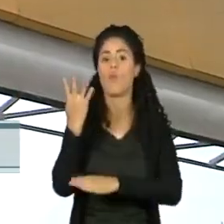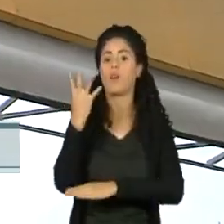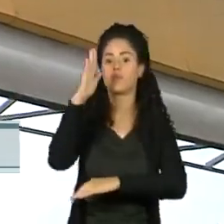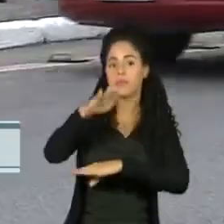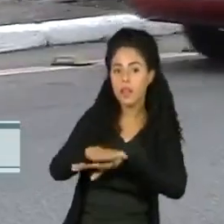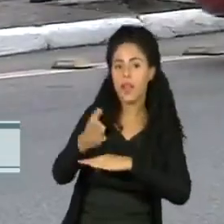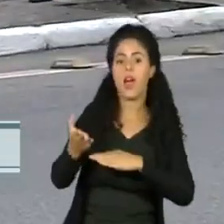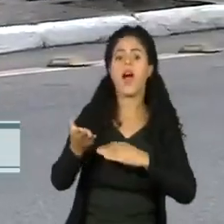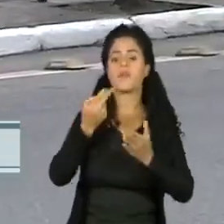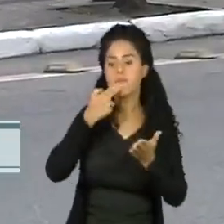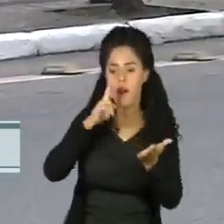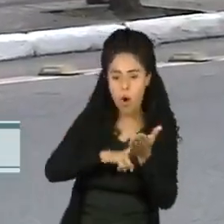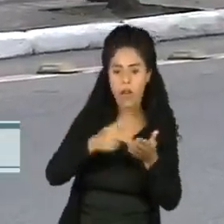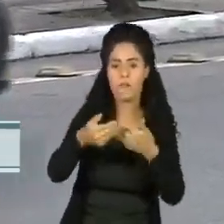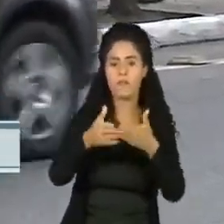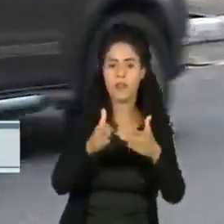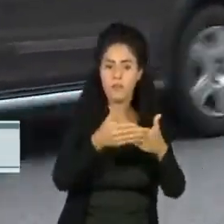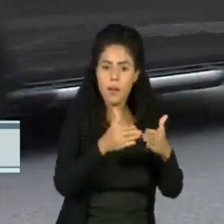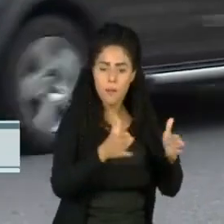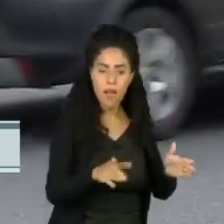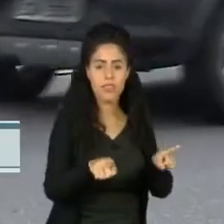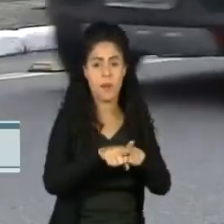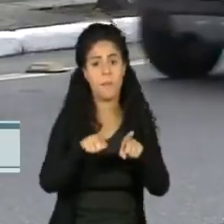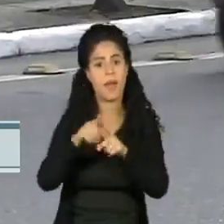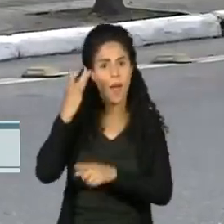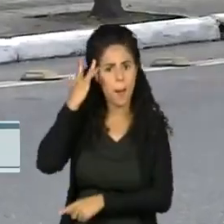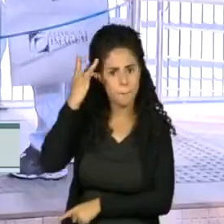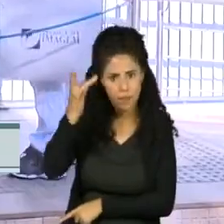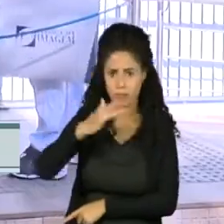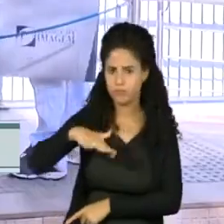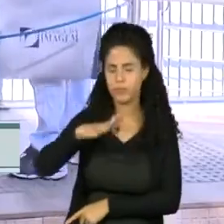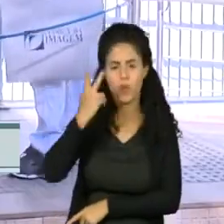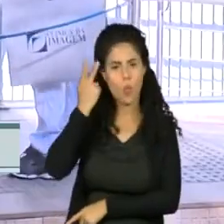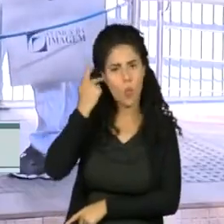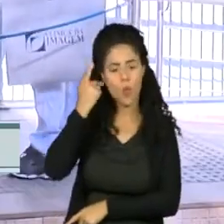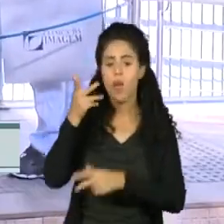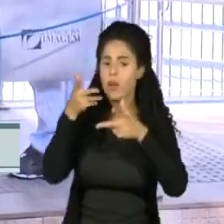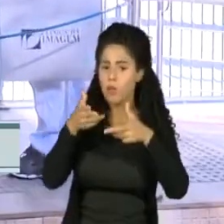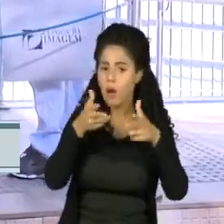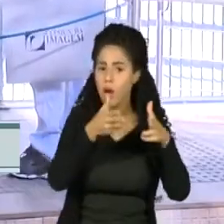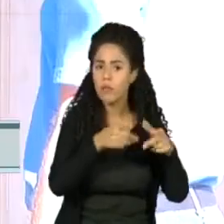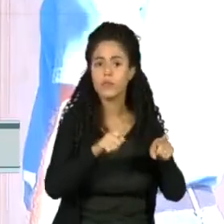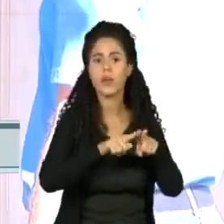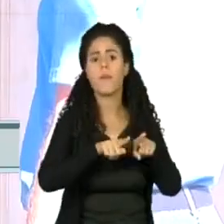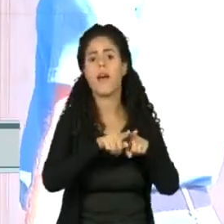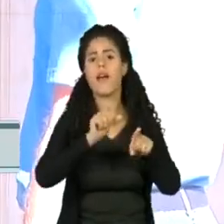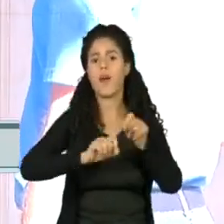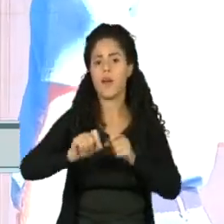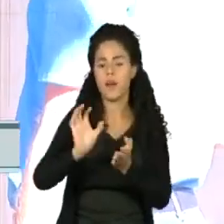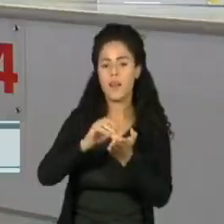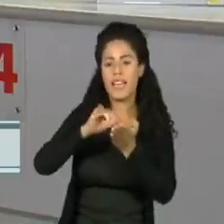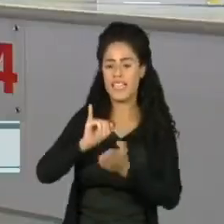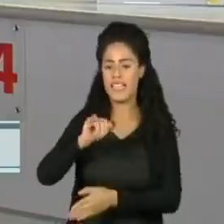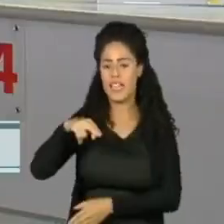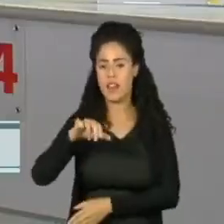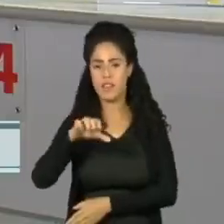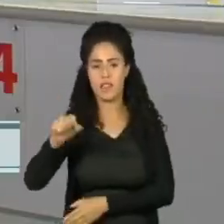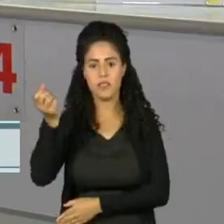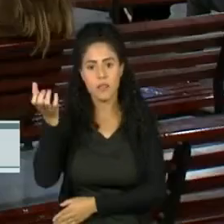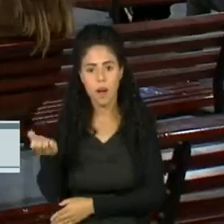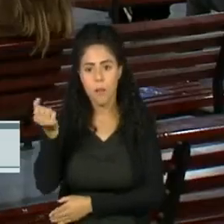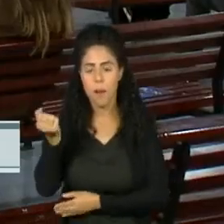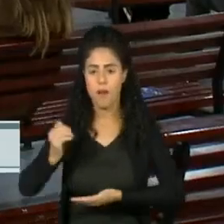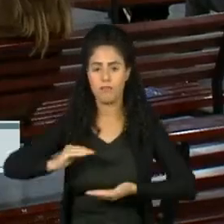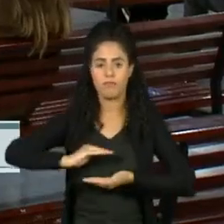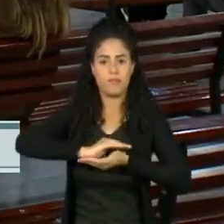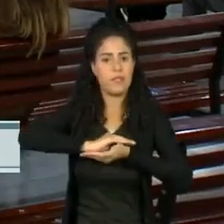correios também estarão com as portas abertas amanhã na capital. O mesmo acontece com os postos do INSS e do Poupa